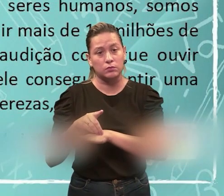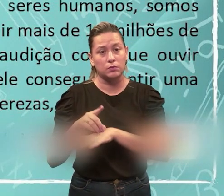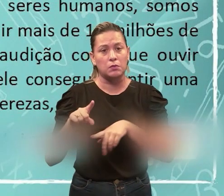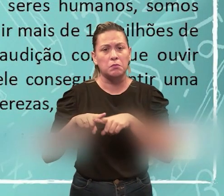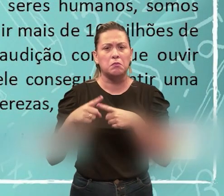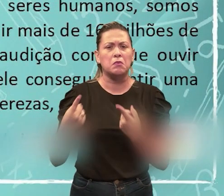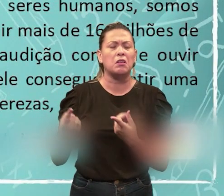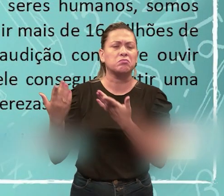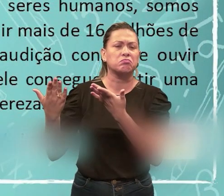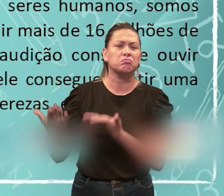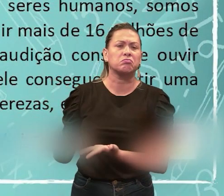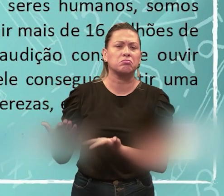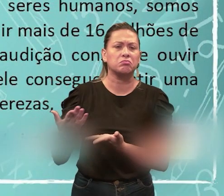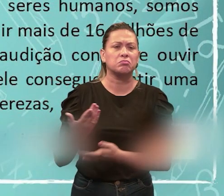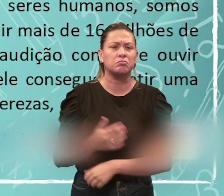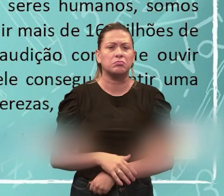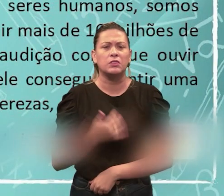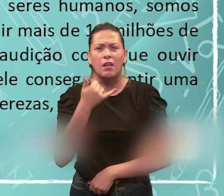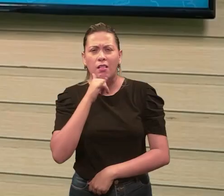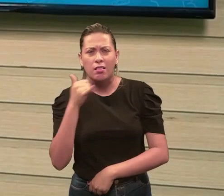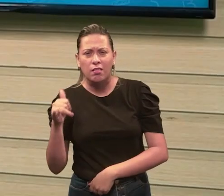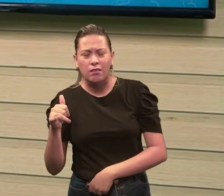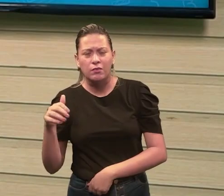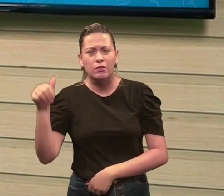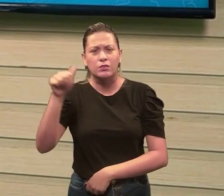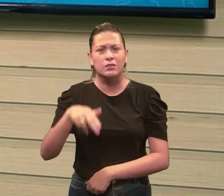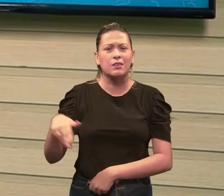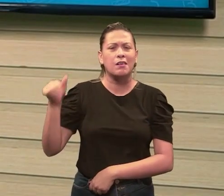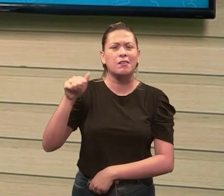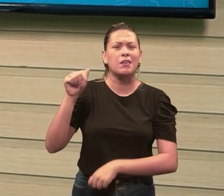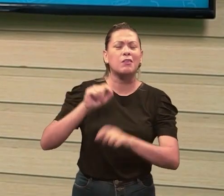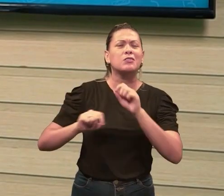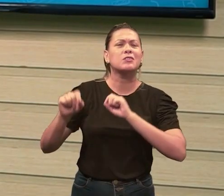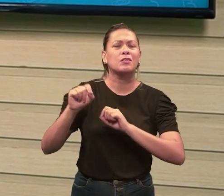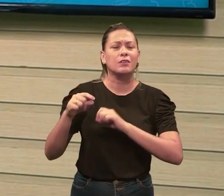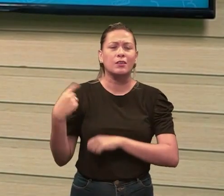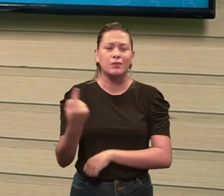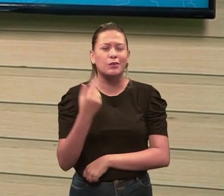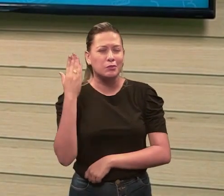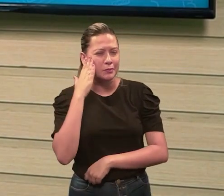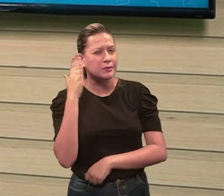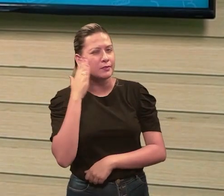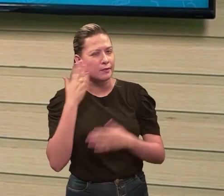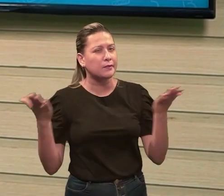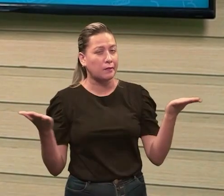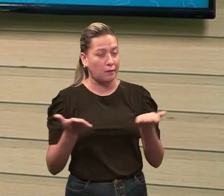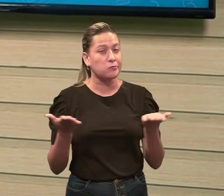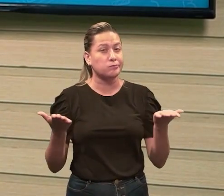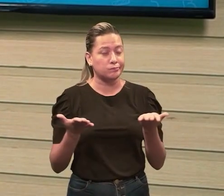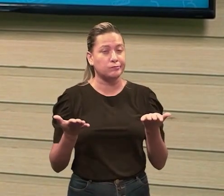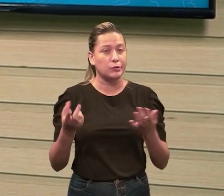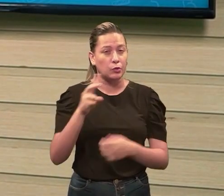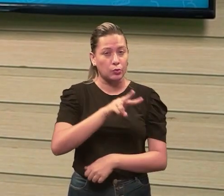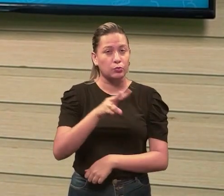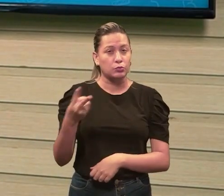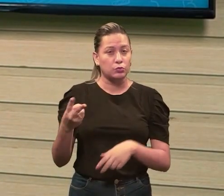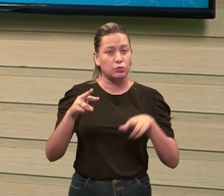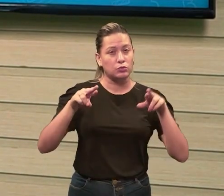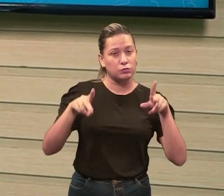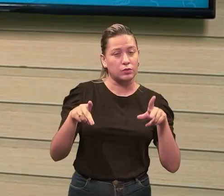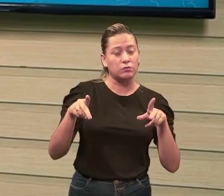o que é, então, eletrônica analógica, né? Vamos tentar entender um pouquinho essa diferença aí entre esses dois itens,